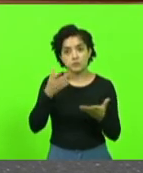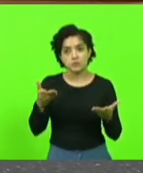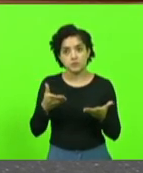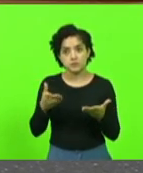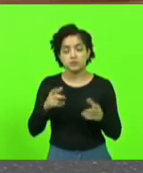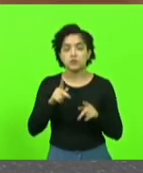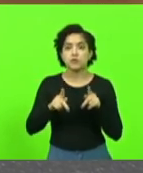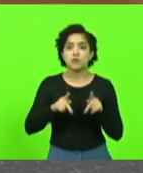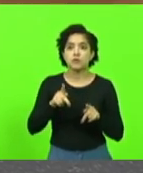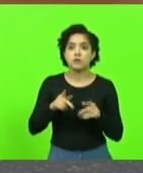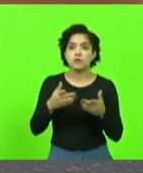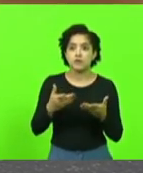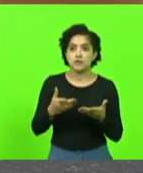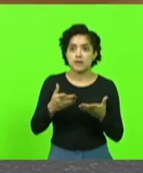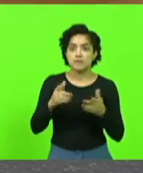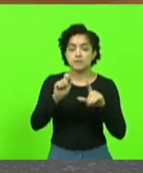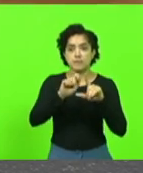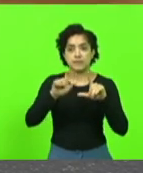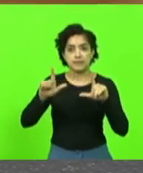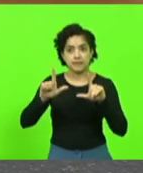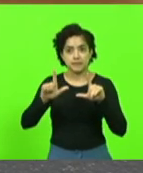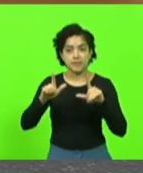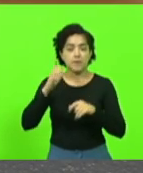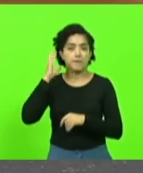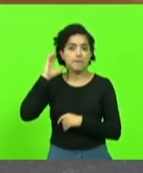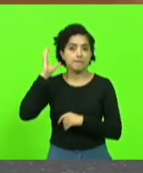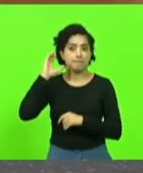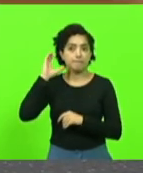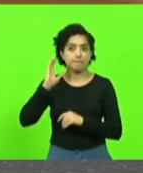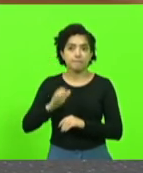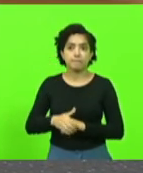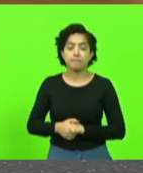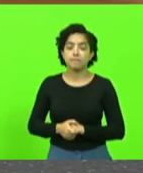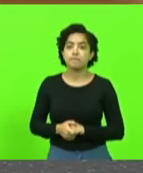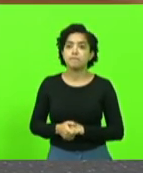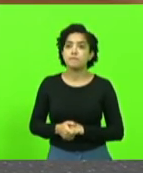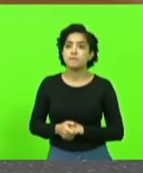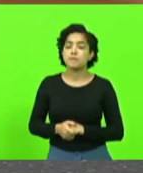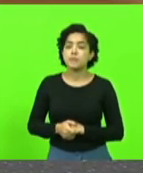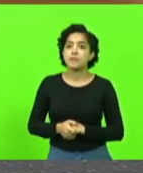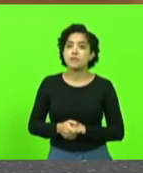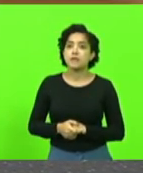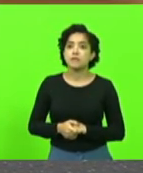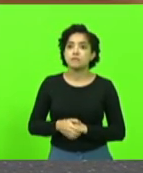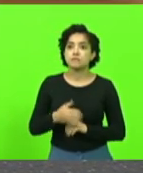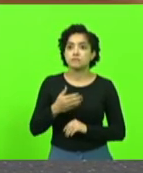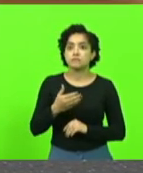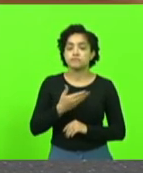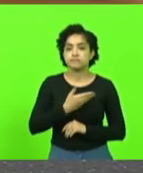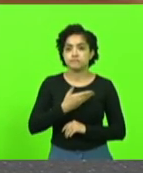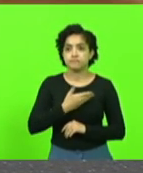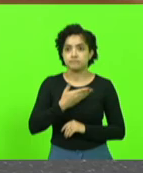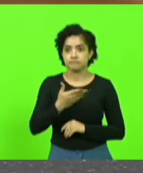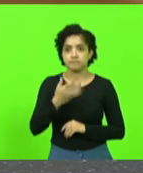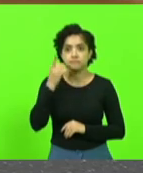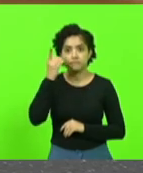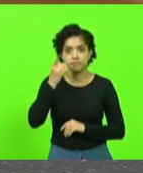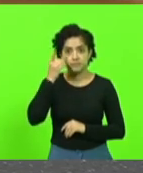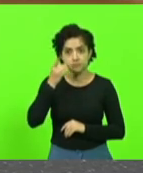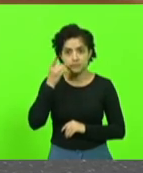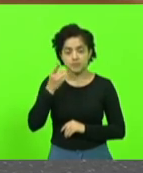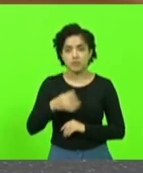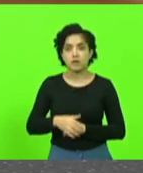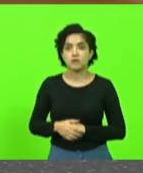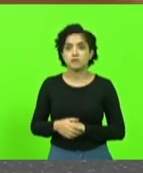TVA, pela rádio digital, colega deputado, integrante da mesa, aqui ao